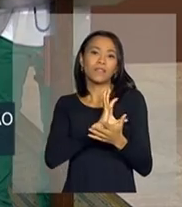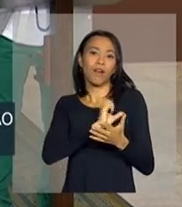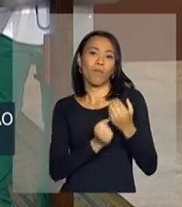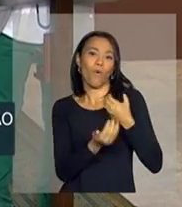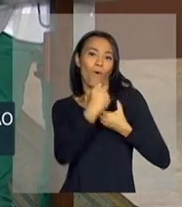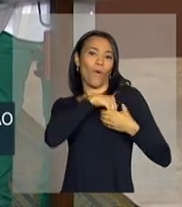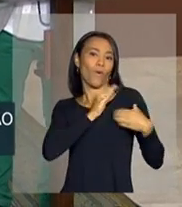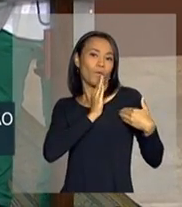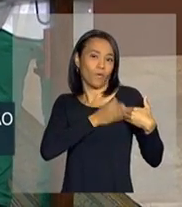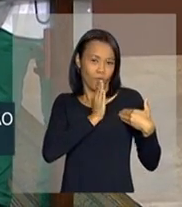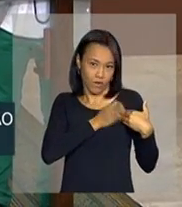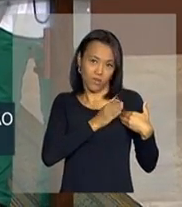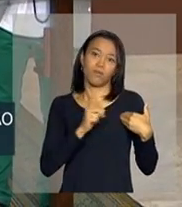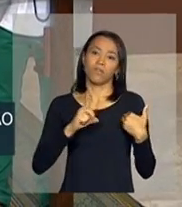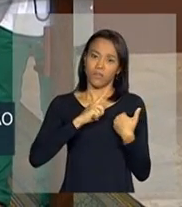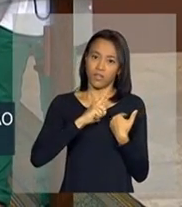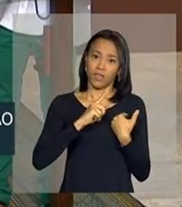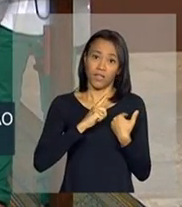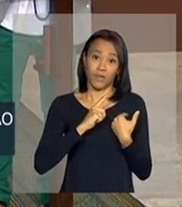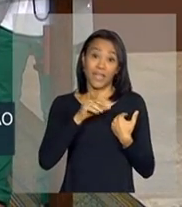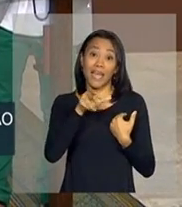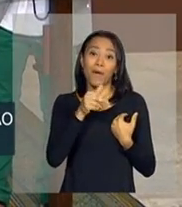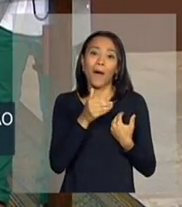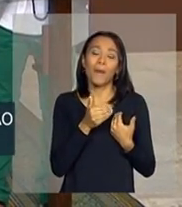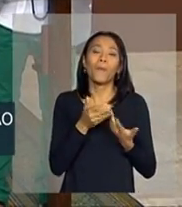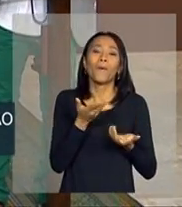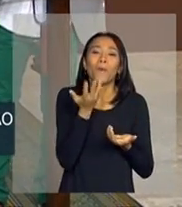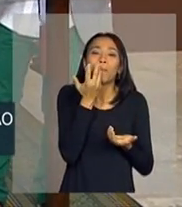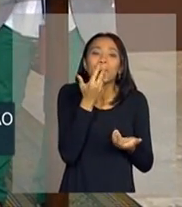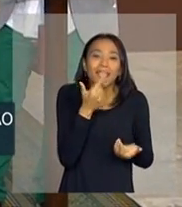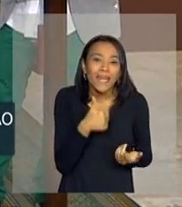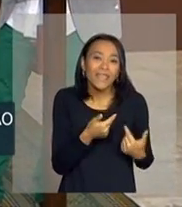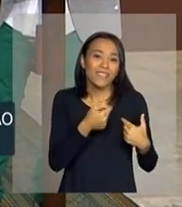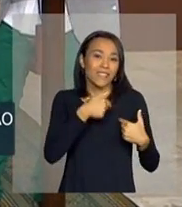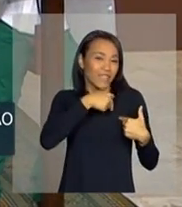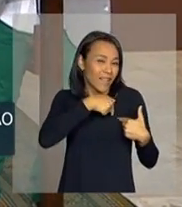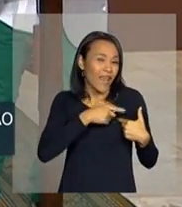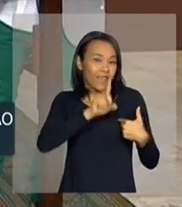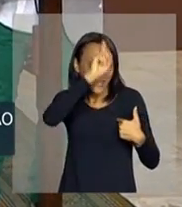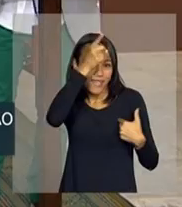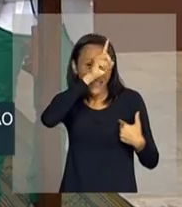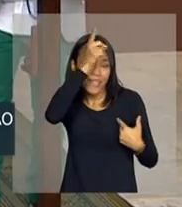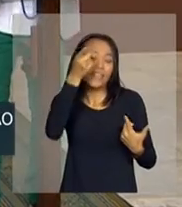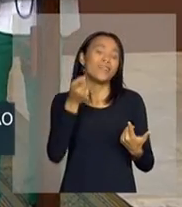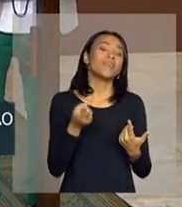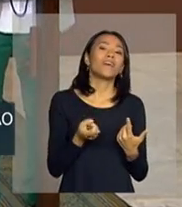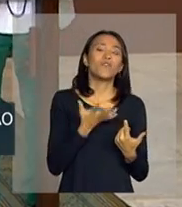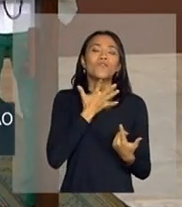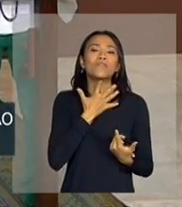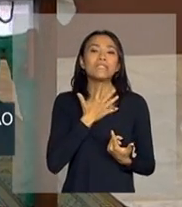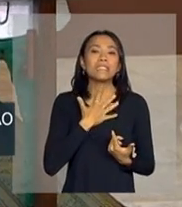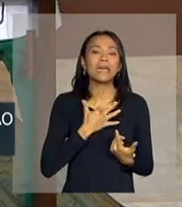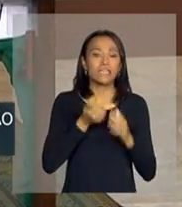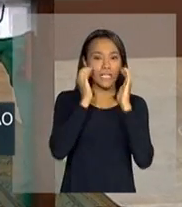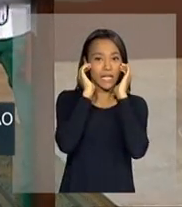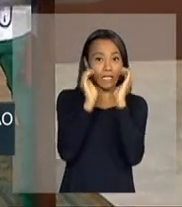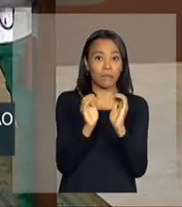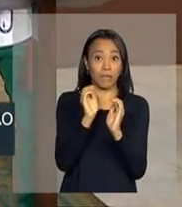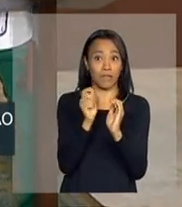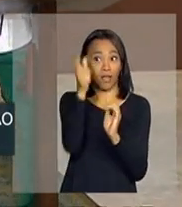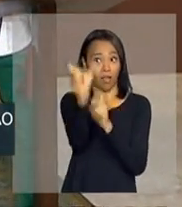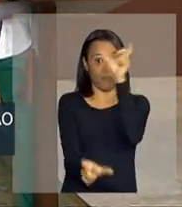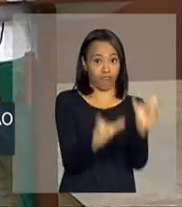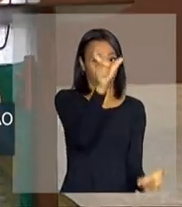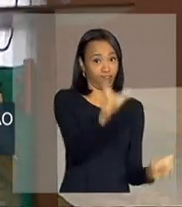essa minha criança de dentro, que eu não quero que morra nunca, porque nela está o criativo, nela está o desejo de respeitar o outro, de